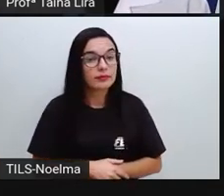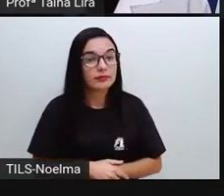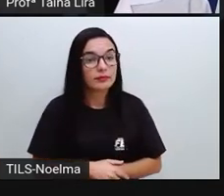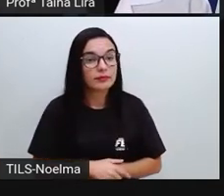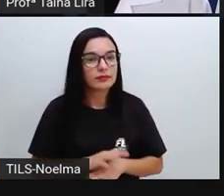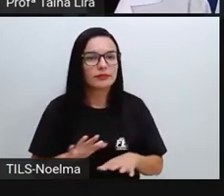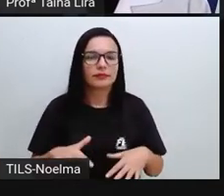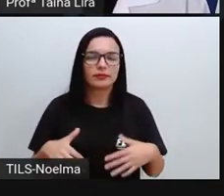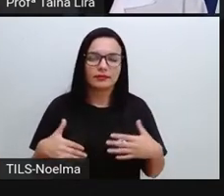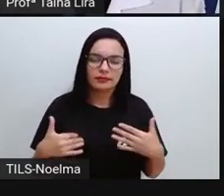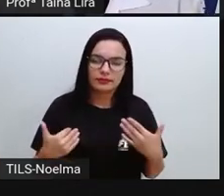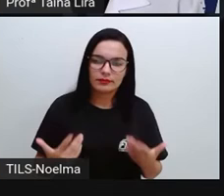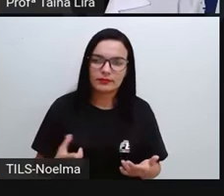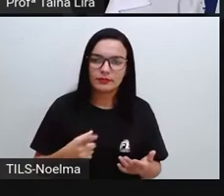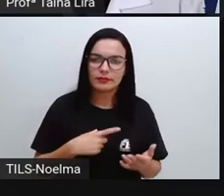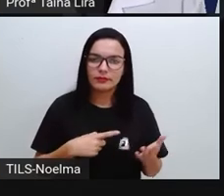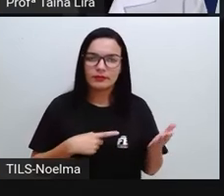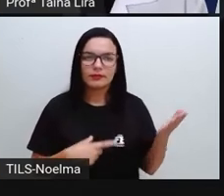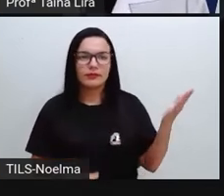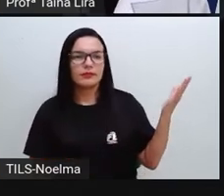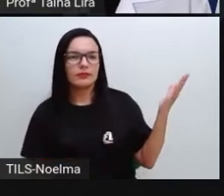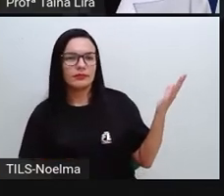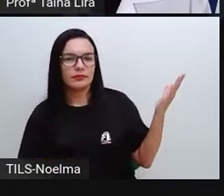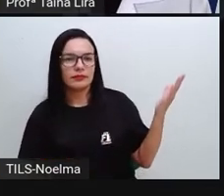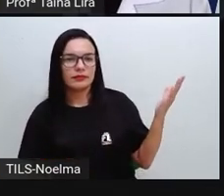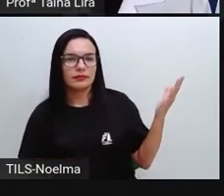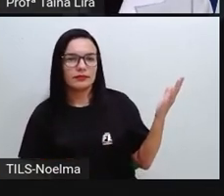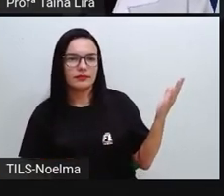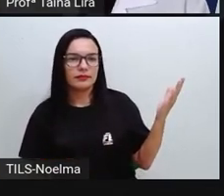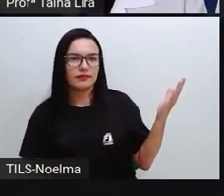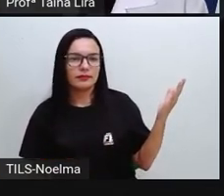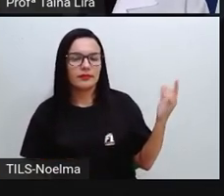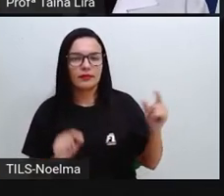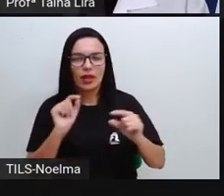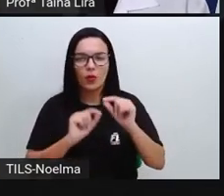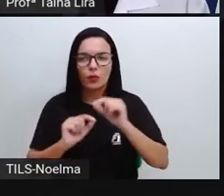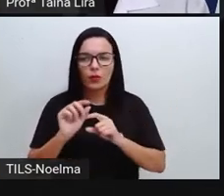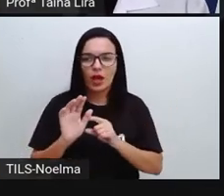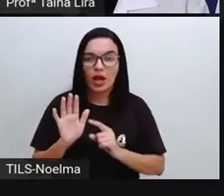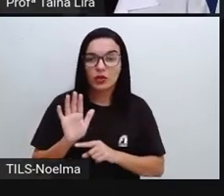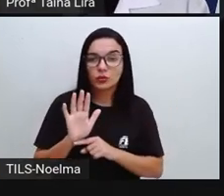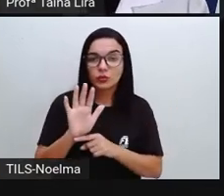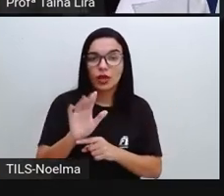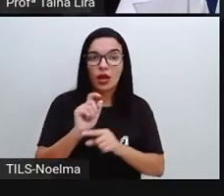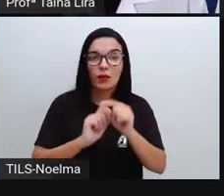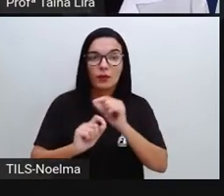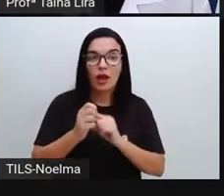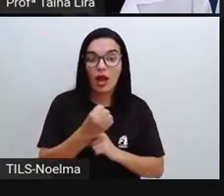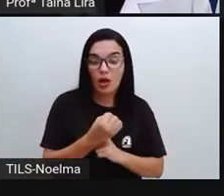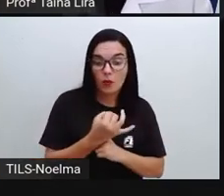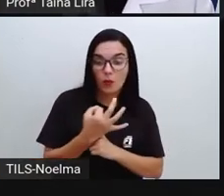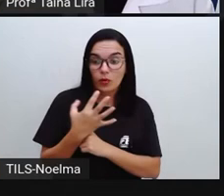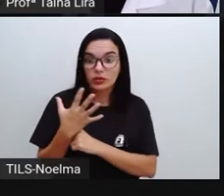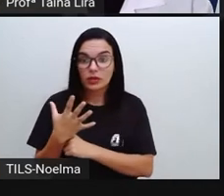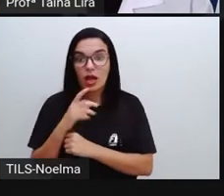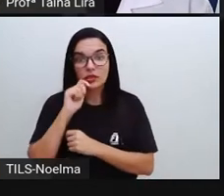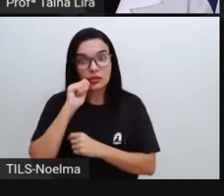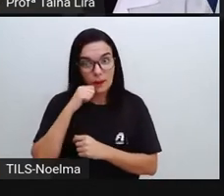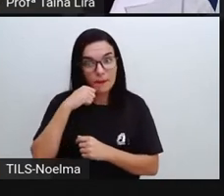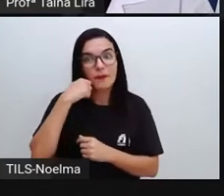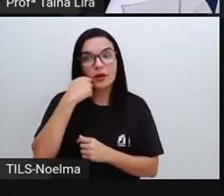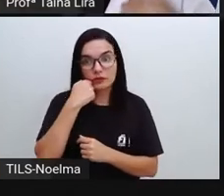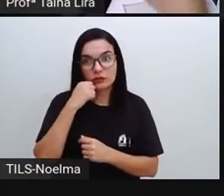Então, a gente tem aqui, né, o que ajudou a gente aqui foi justamente essa questão da quantidade dos pães.